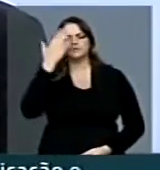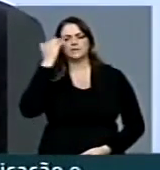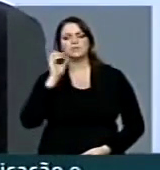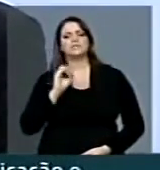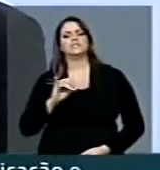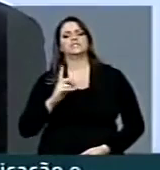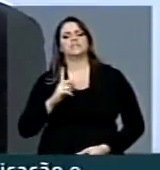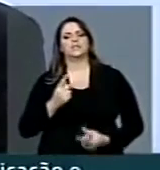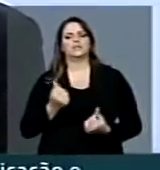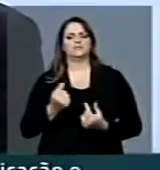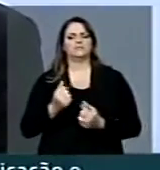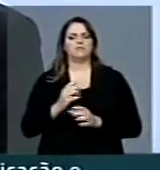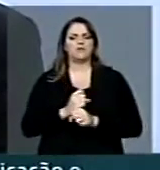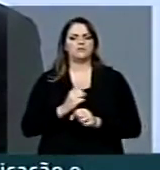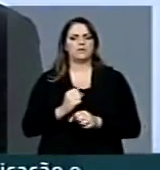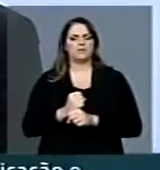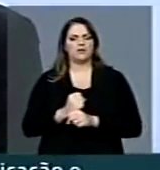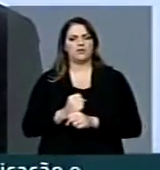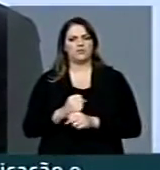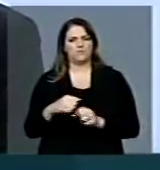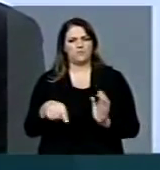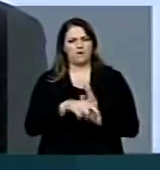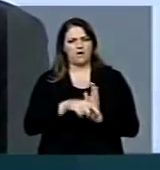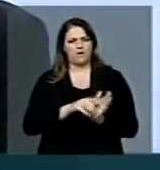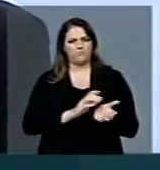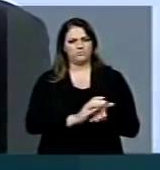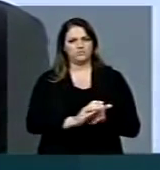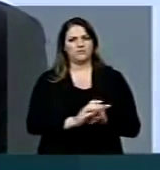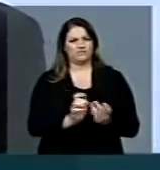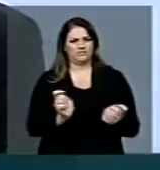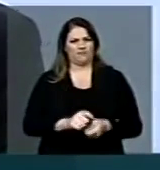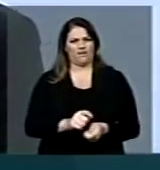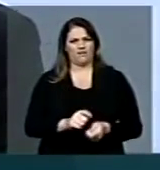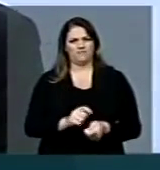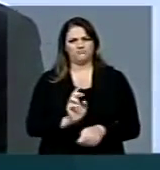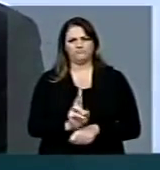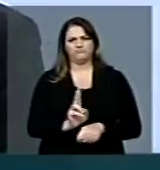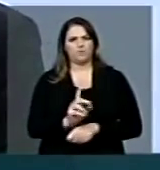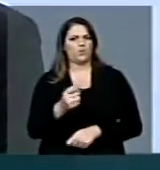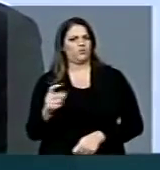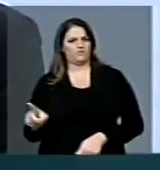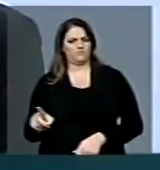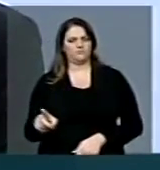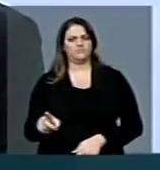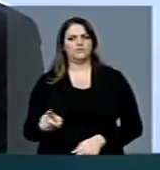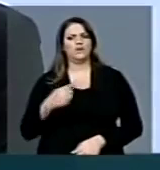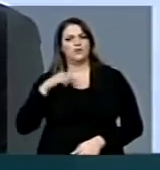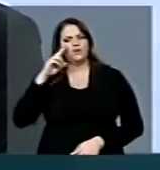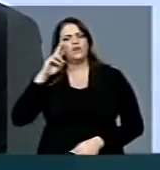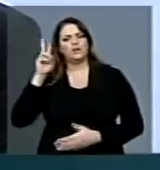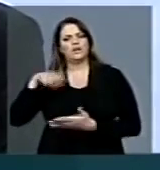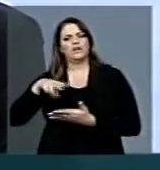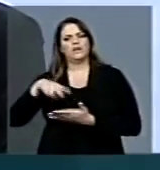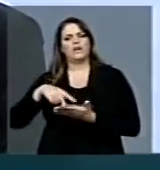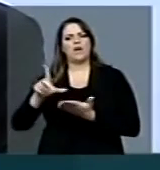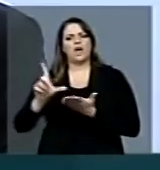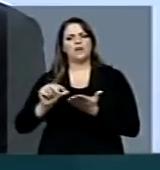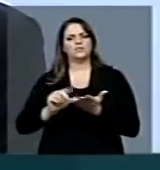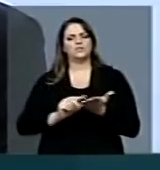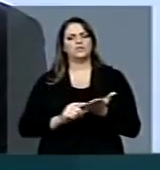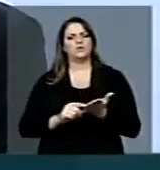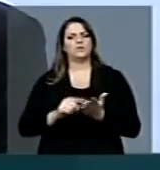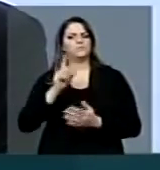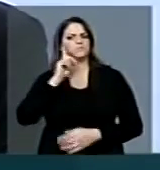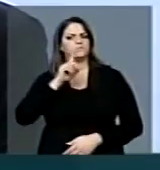orçamentários que são destinados são suficientes. Eu ouvi um artigo dizendo que o governo dos Estados Unidos está